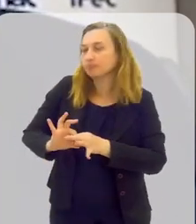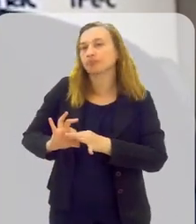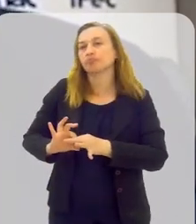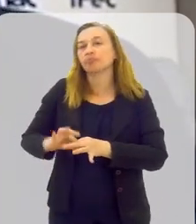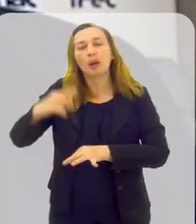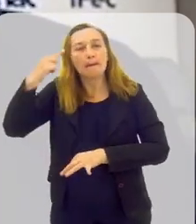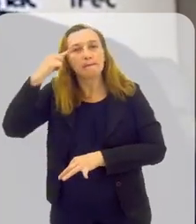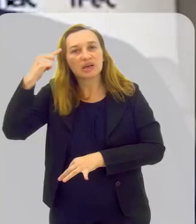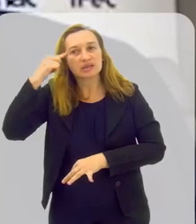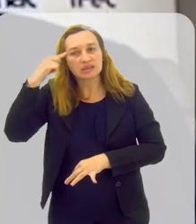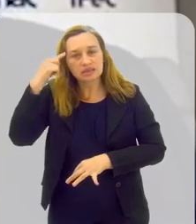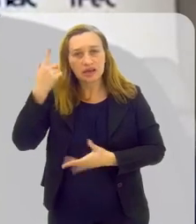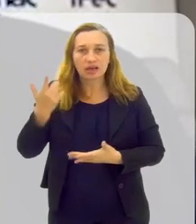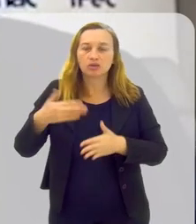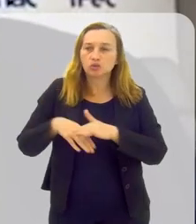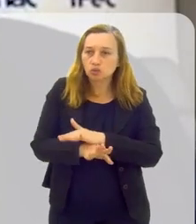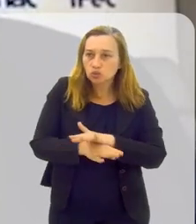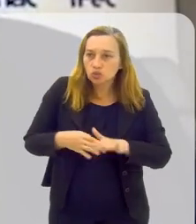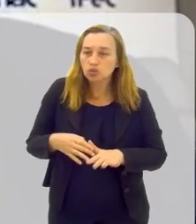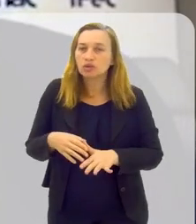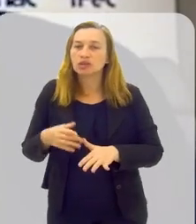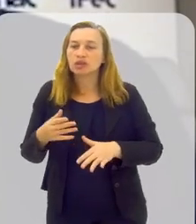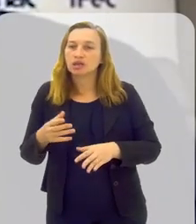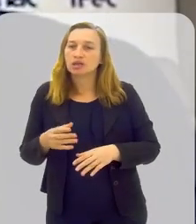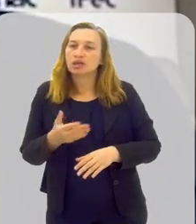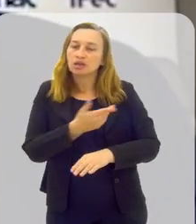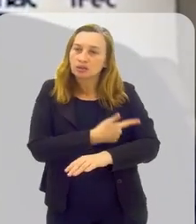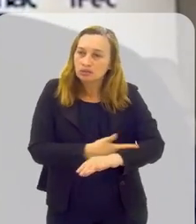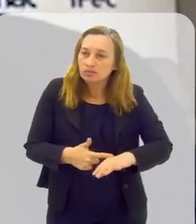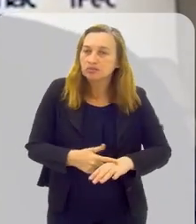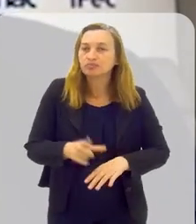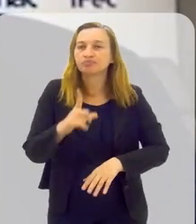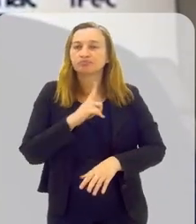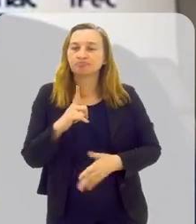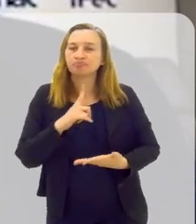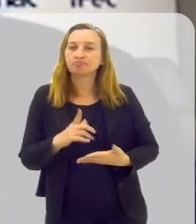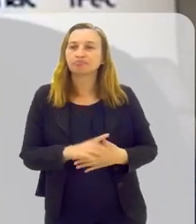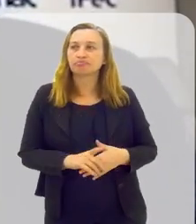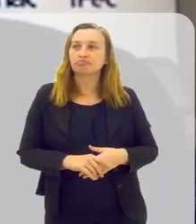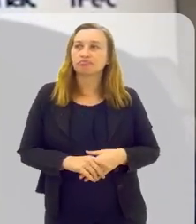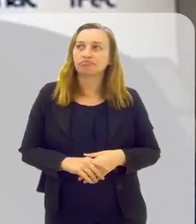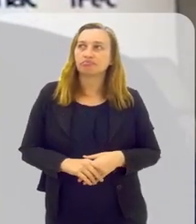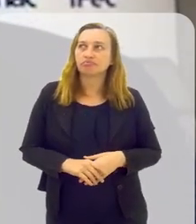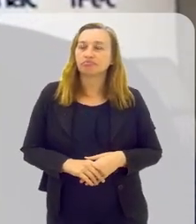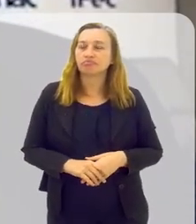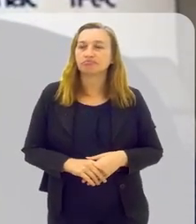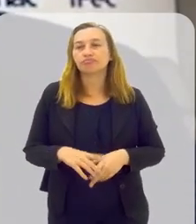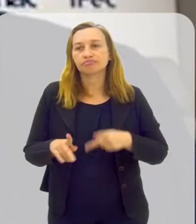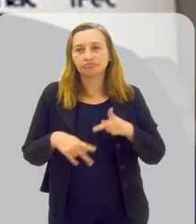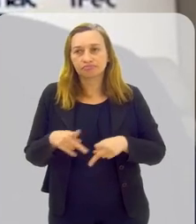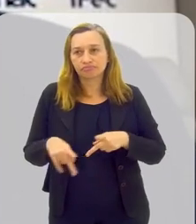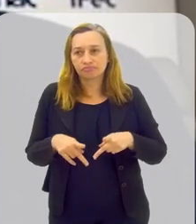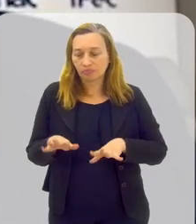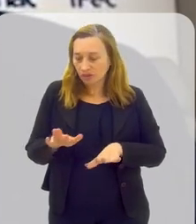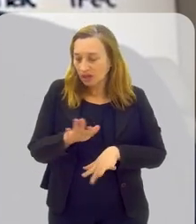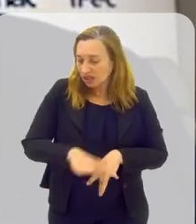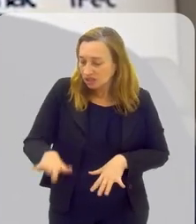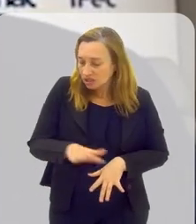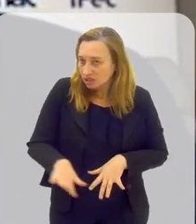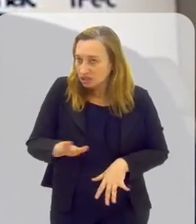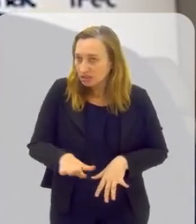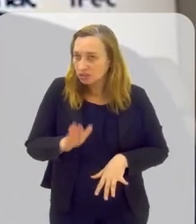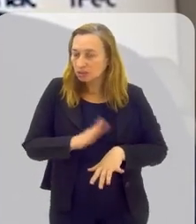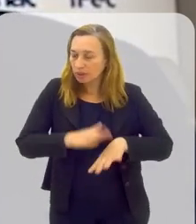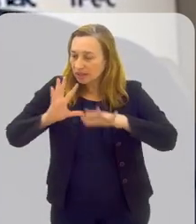de repensar seus costumes, se reeducar. A gente tem uma... A população menor, as crianças,